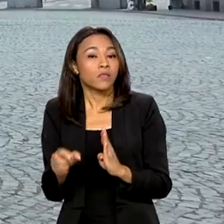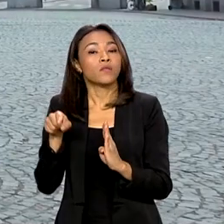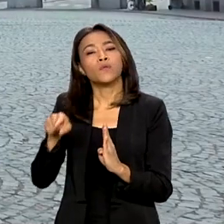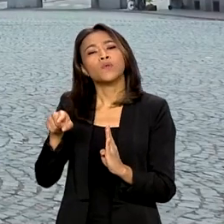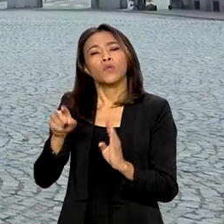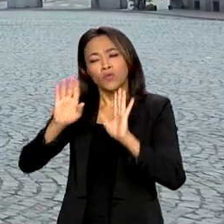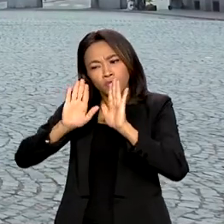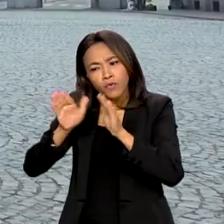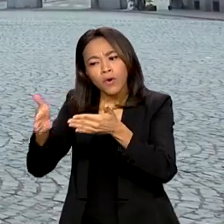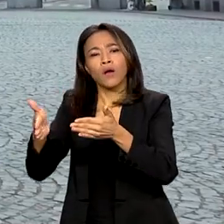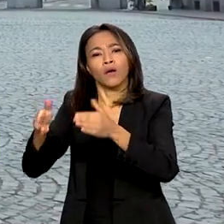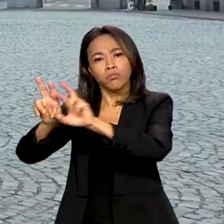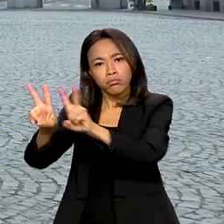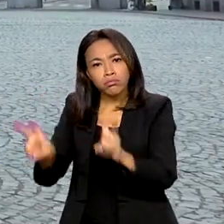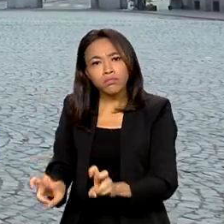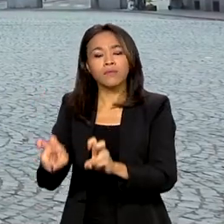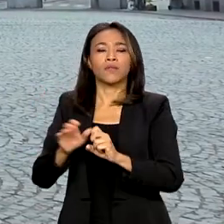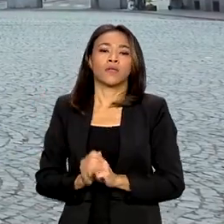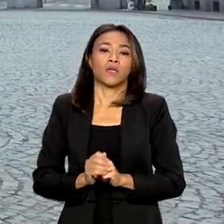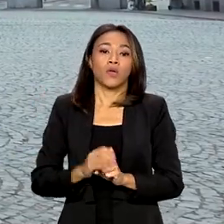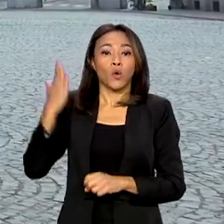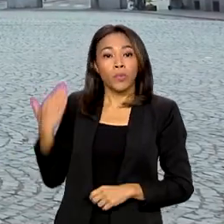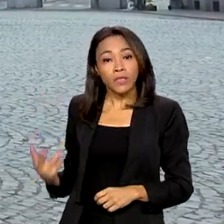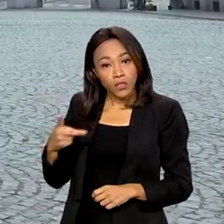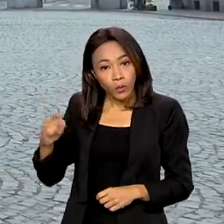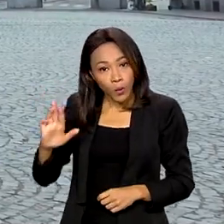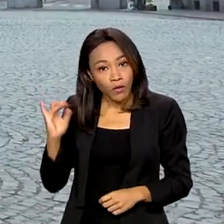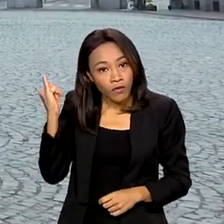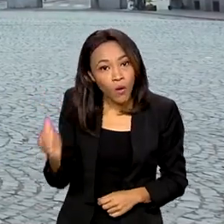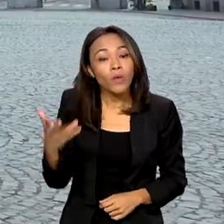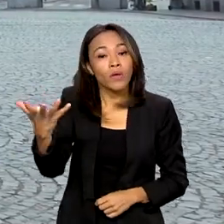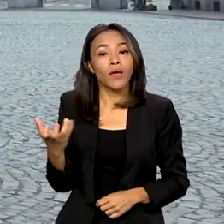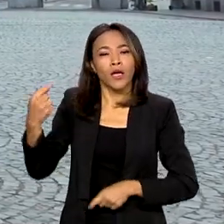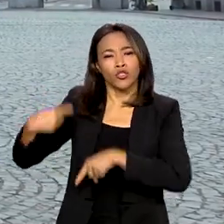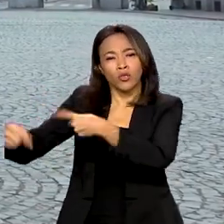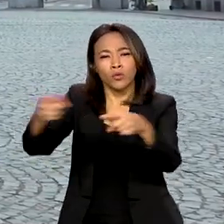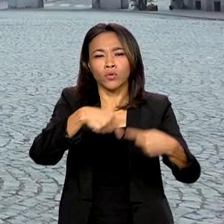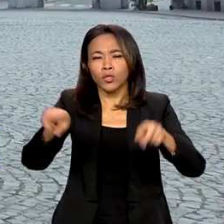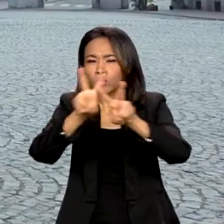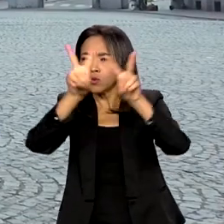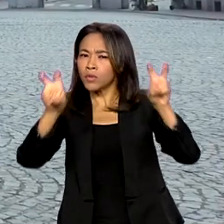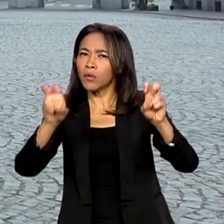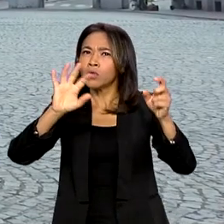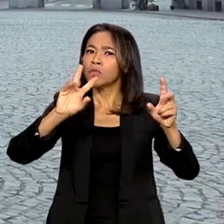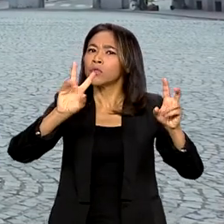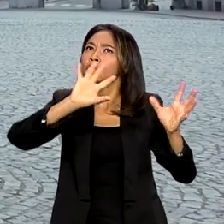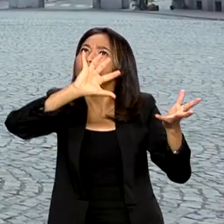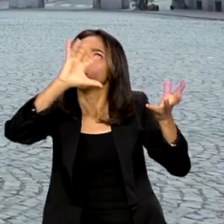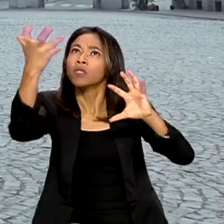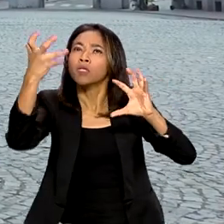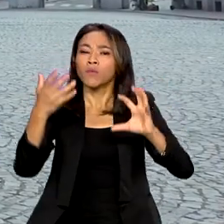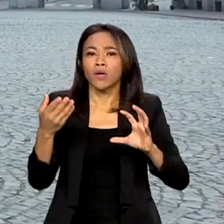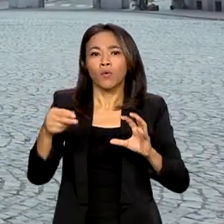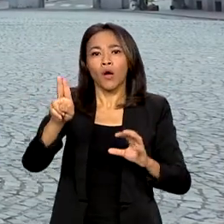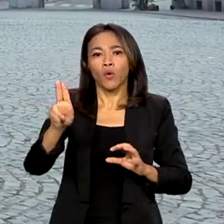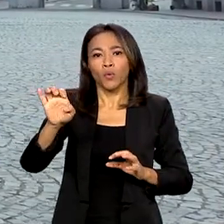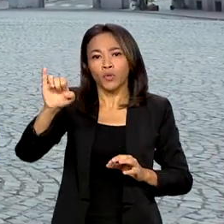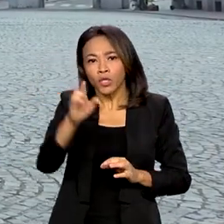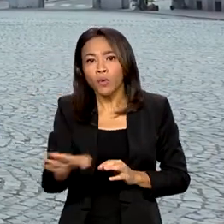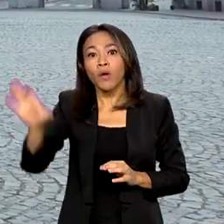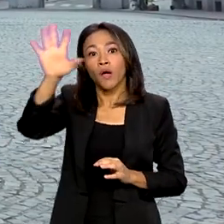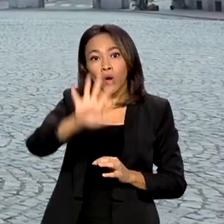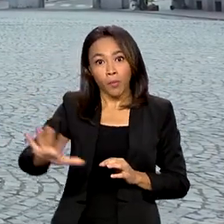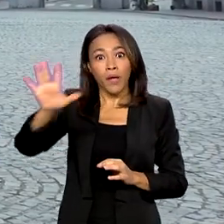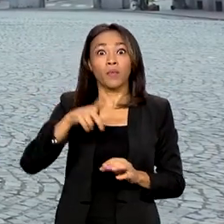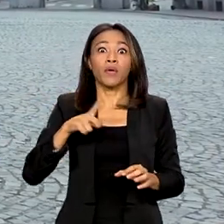forma central. Lula disse ainda que o Brasil quer discutir mudanças climáticas com a União Europeia. Lembrou que 50 milhões de pessoas vivem na